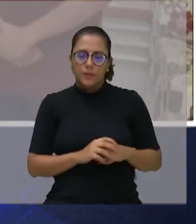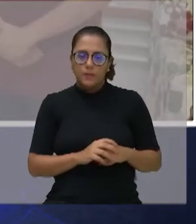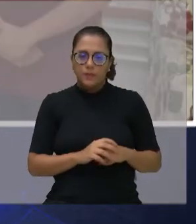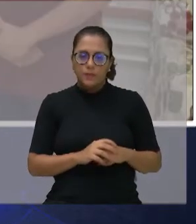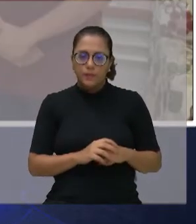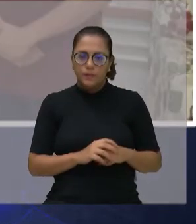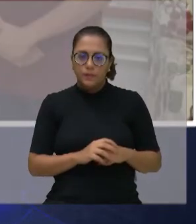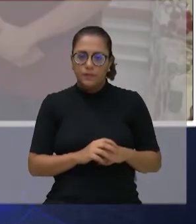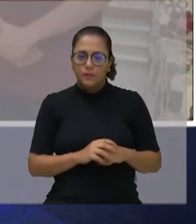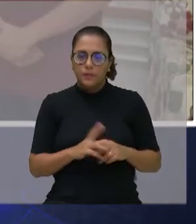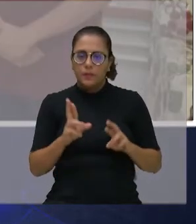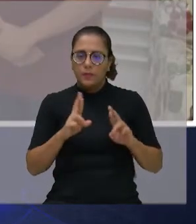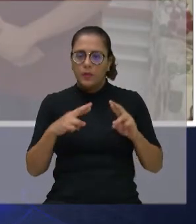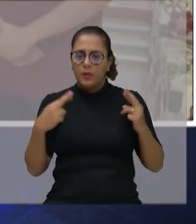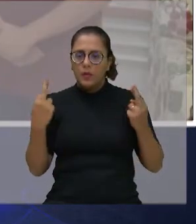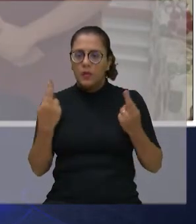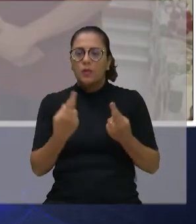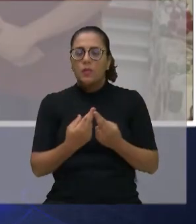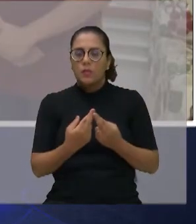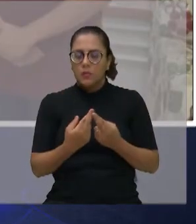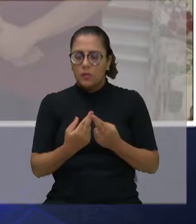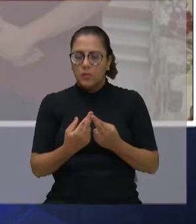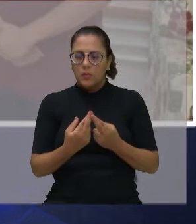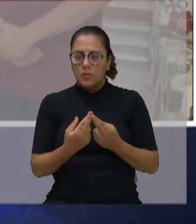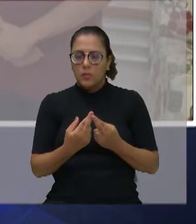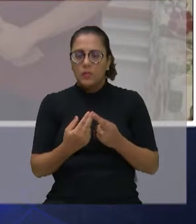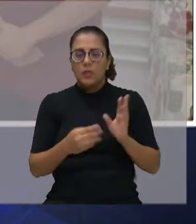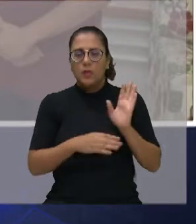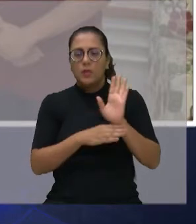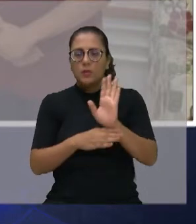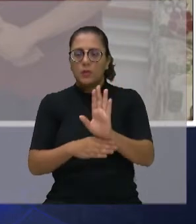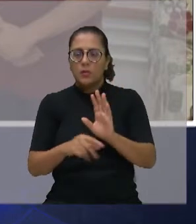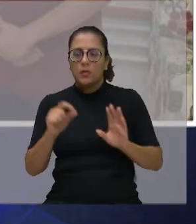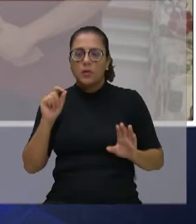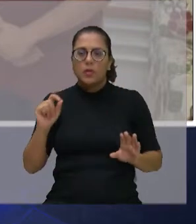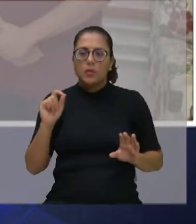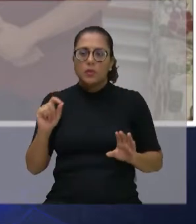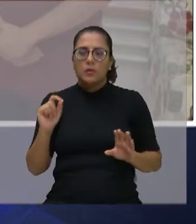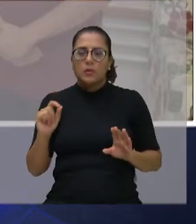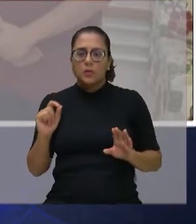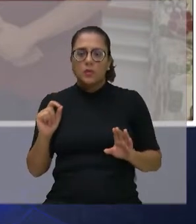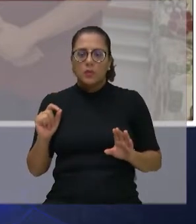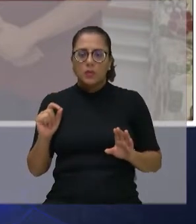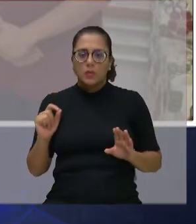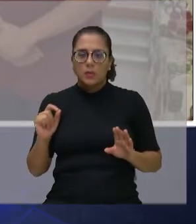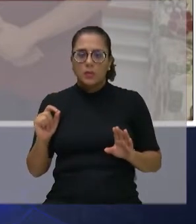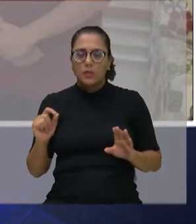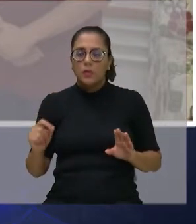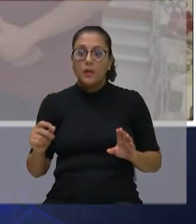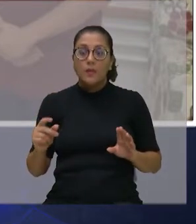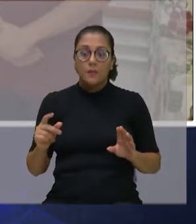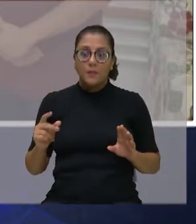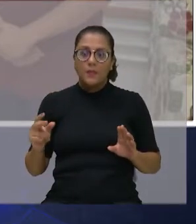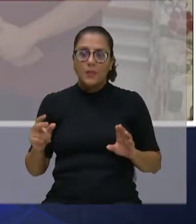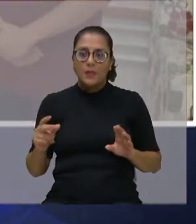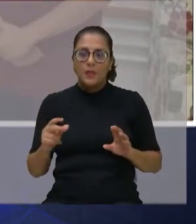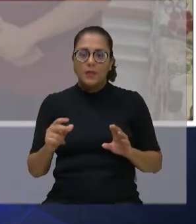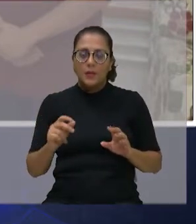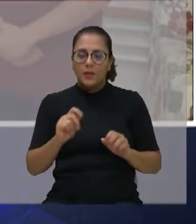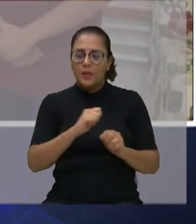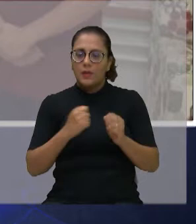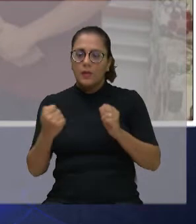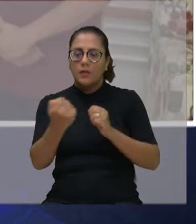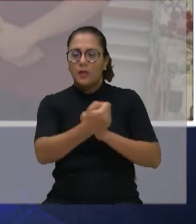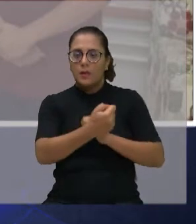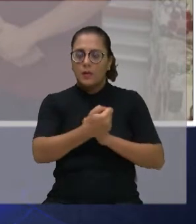Próximo. Isso foi uma reunião muito importante que nós tivemos com a Associação dos Surdos de São José dos Campos, com a Antero,